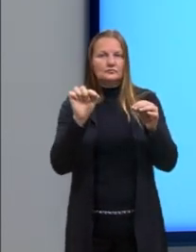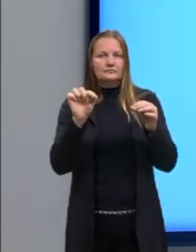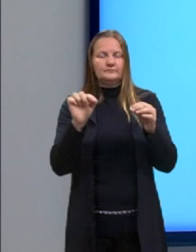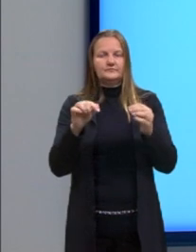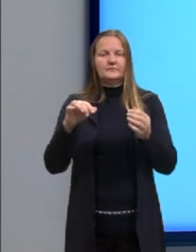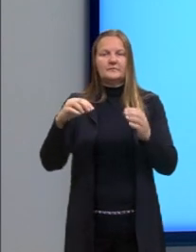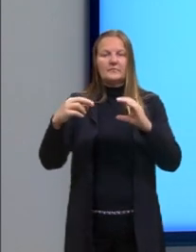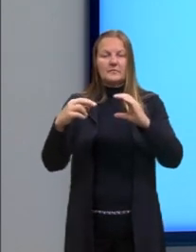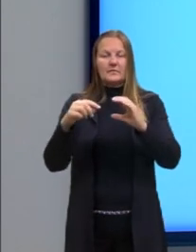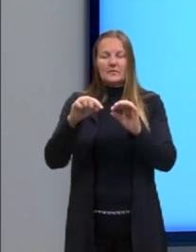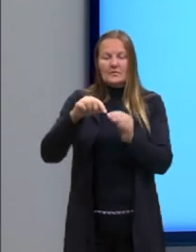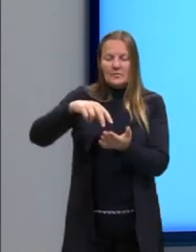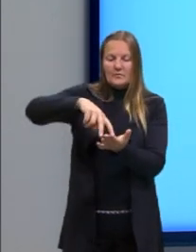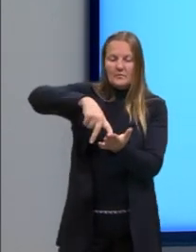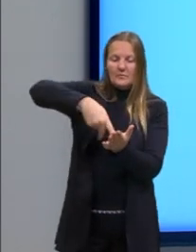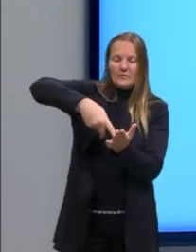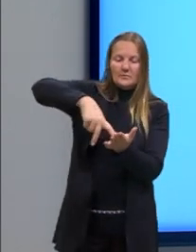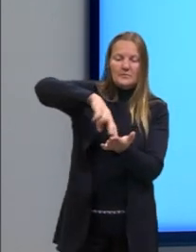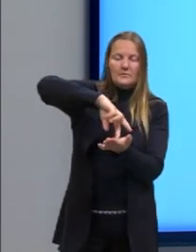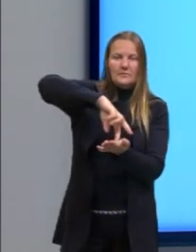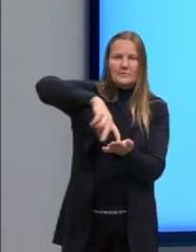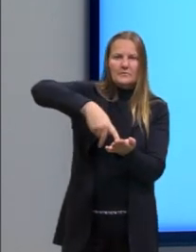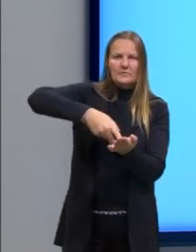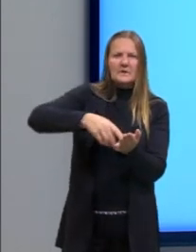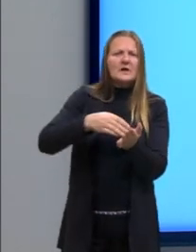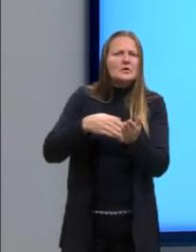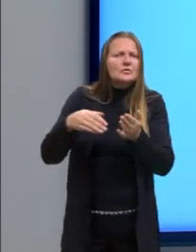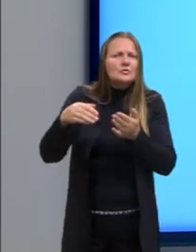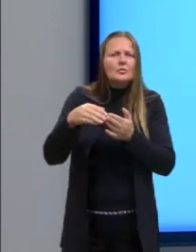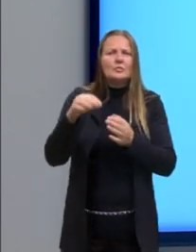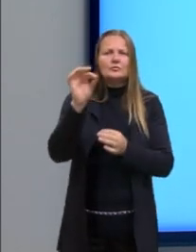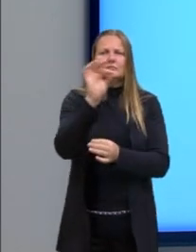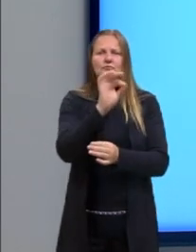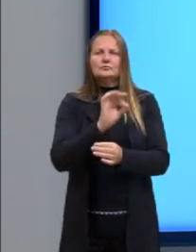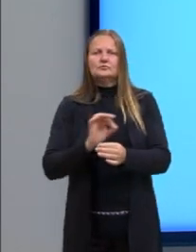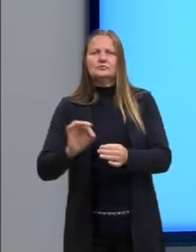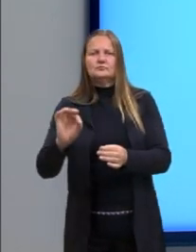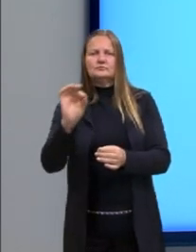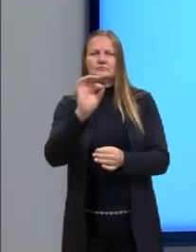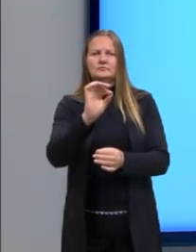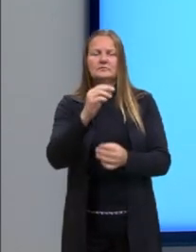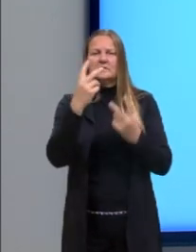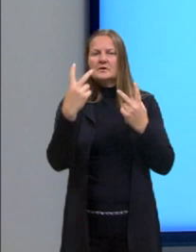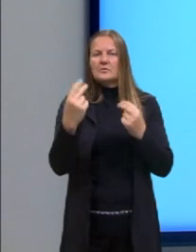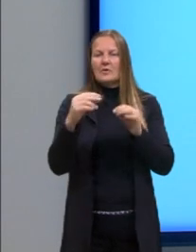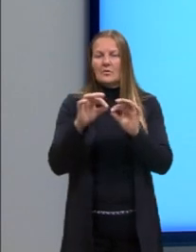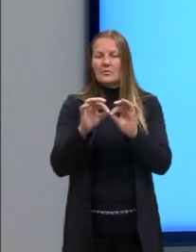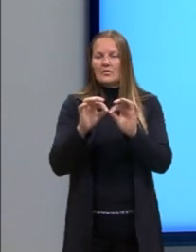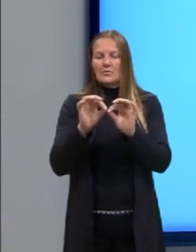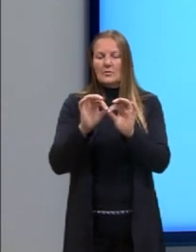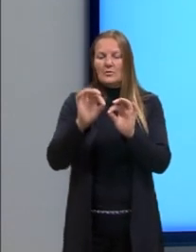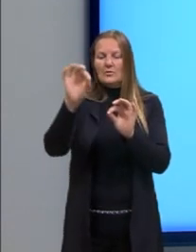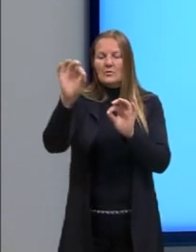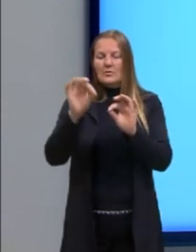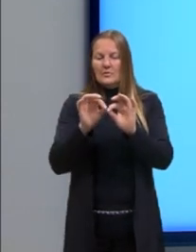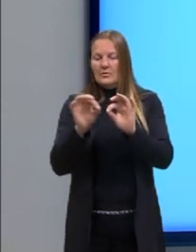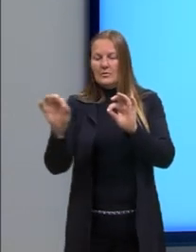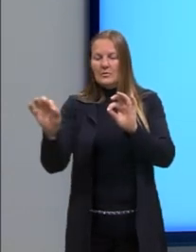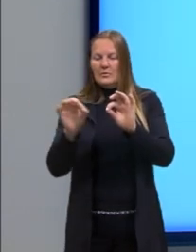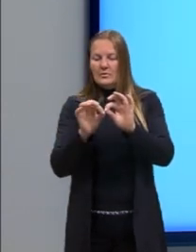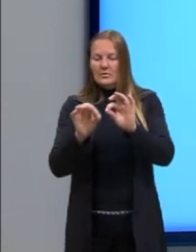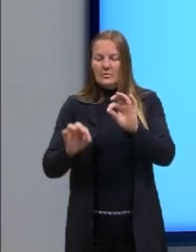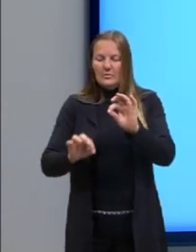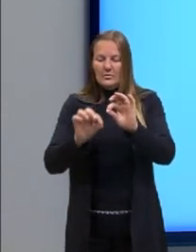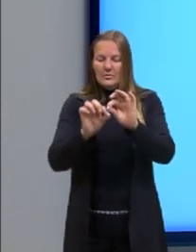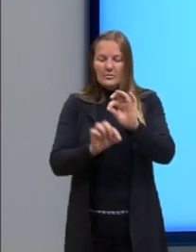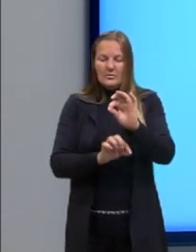circunferência, sabe-se que todos os pontos dela, eles distam igualmente do centro. Tem todos a mesma medida